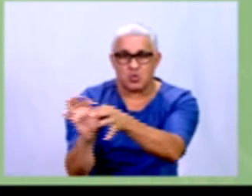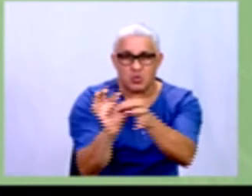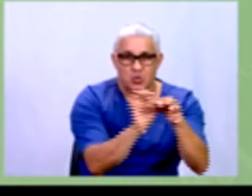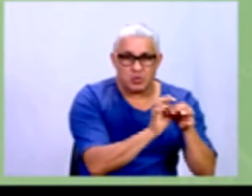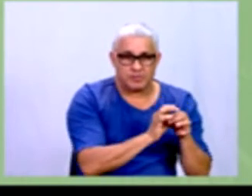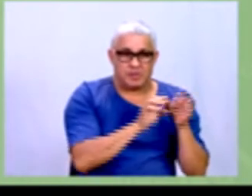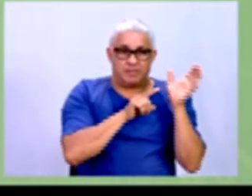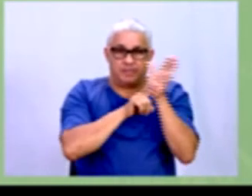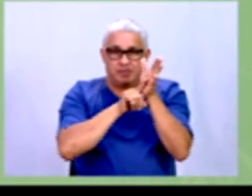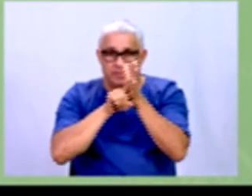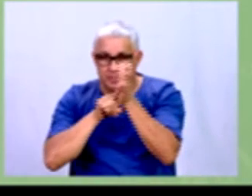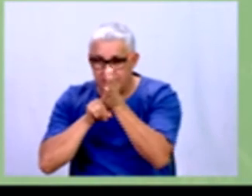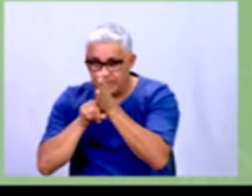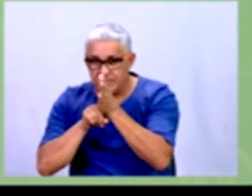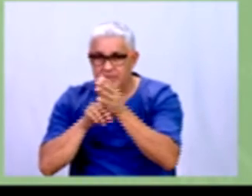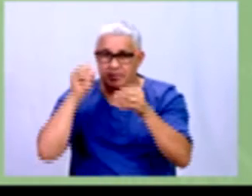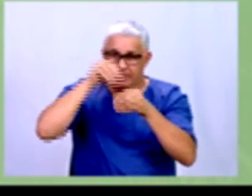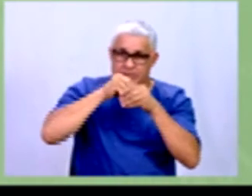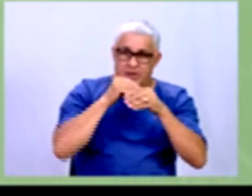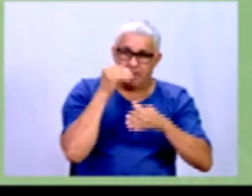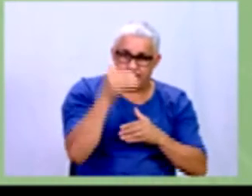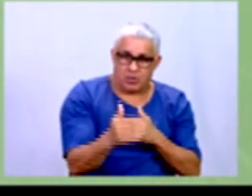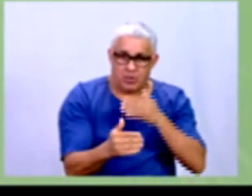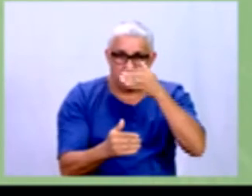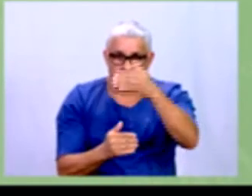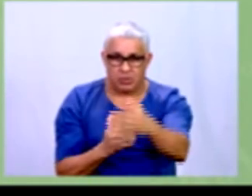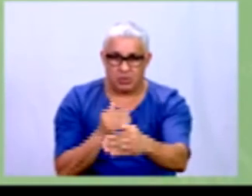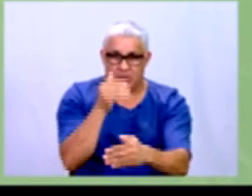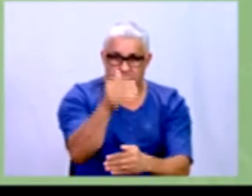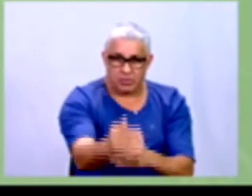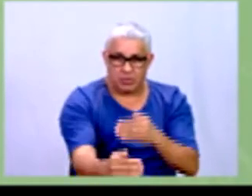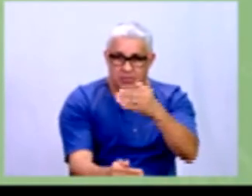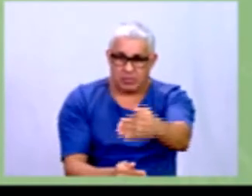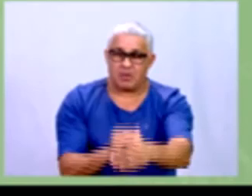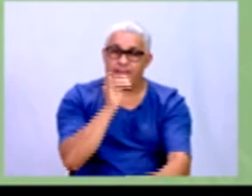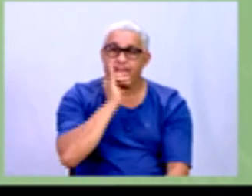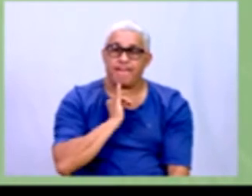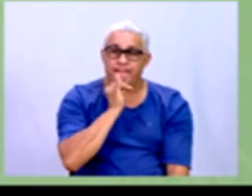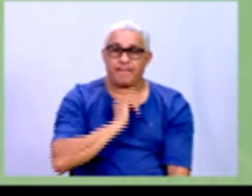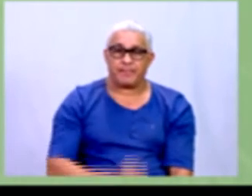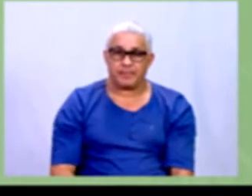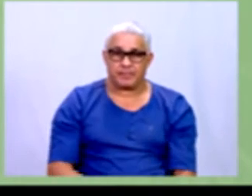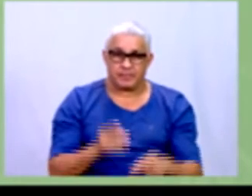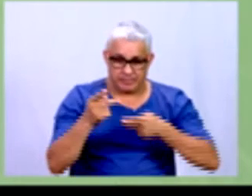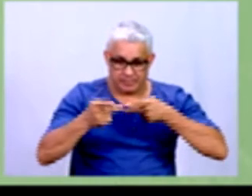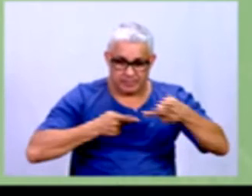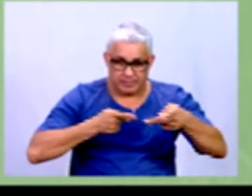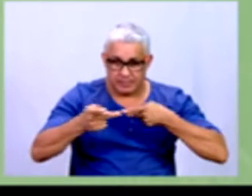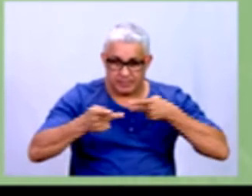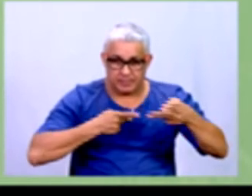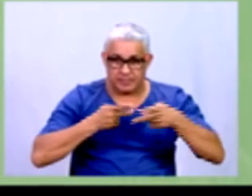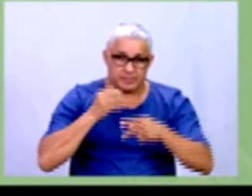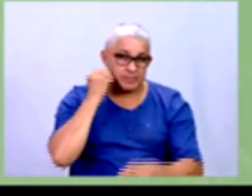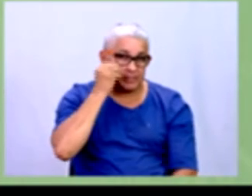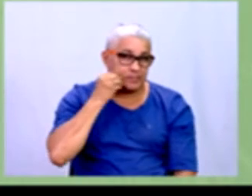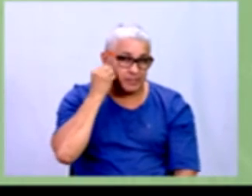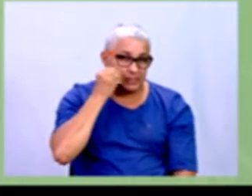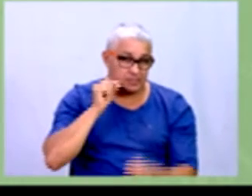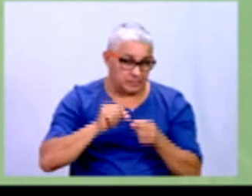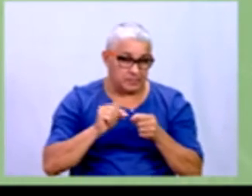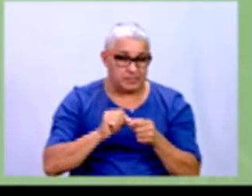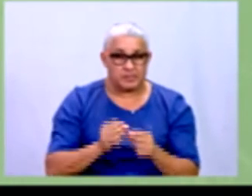pesquisa que envolve etapas. Como, por exemplo, o planejamento do experimento a ser